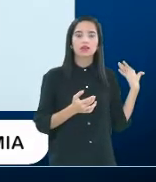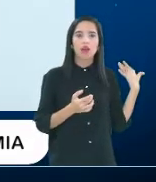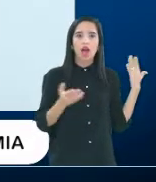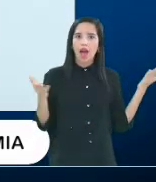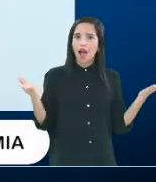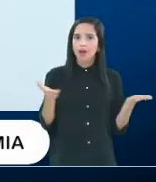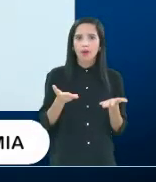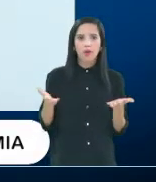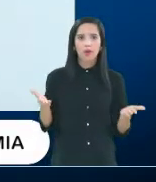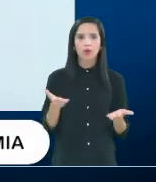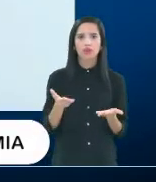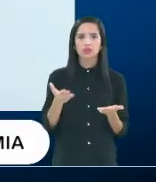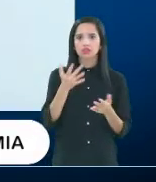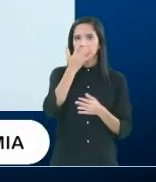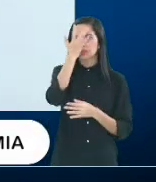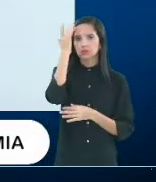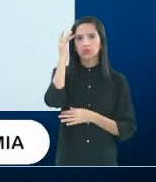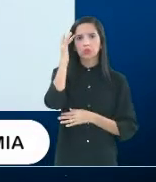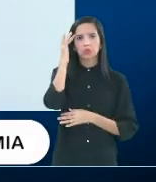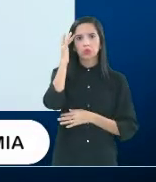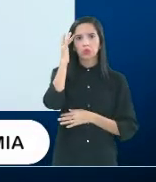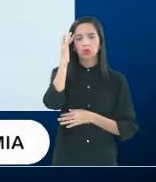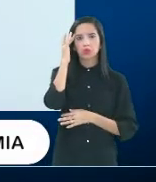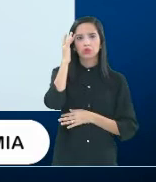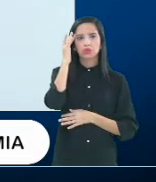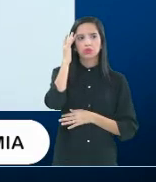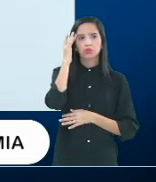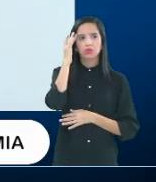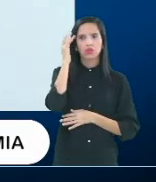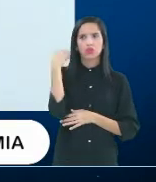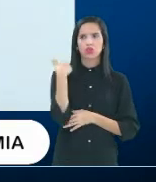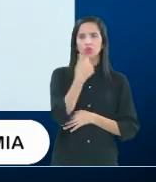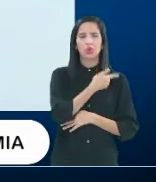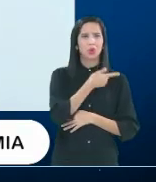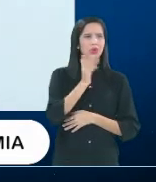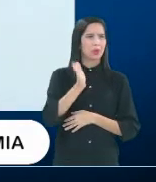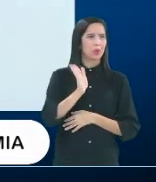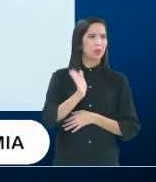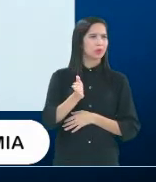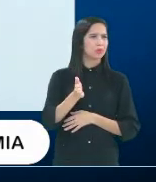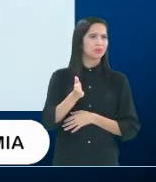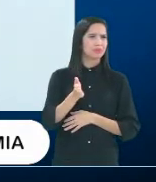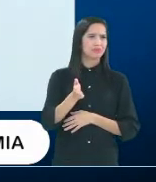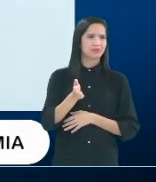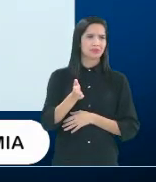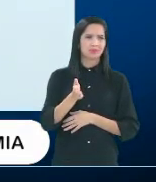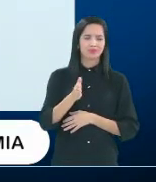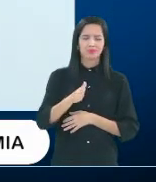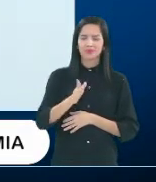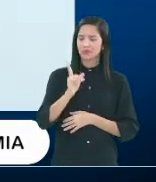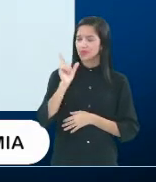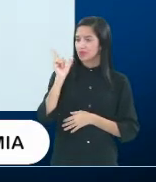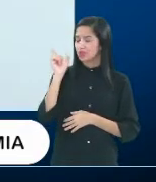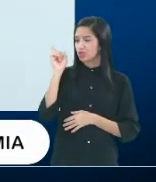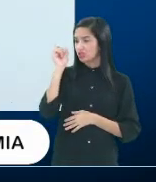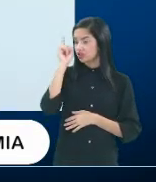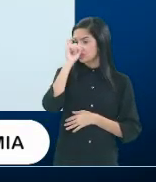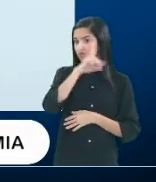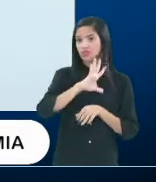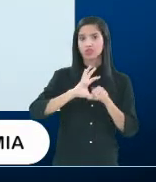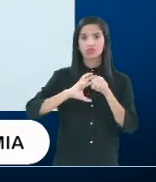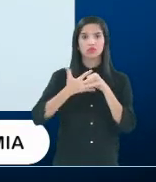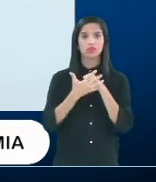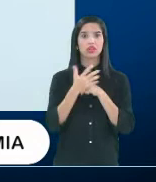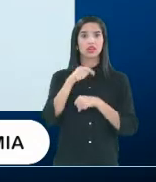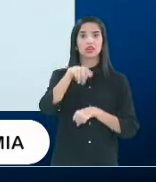agora, as pessoas, mesmo com... Estamos aí no ápice da pandemia aqui no